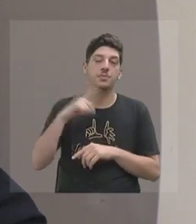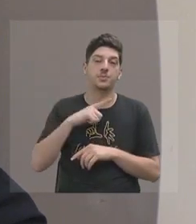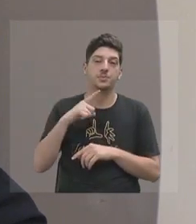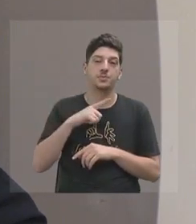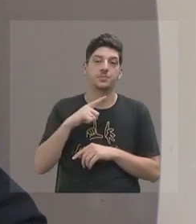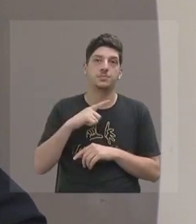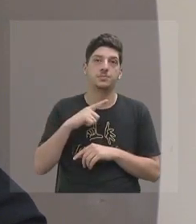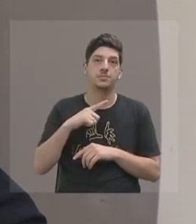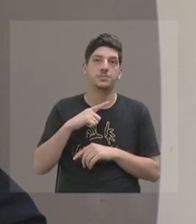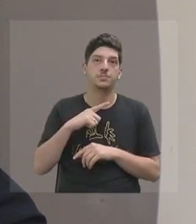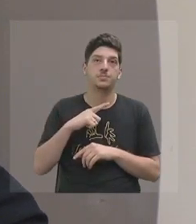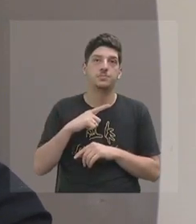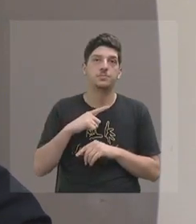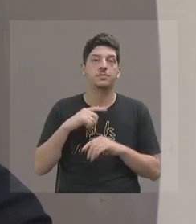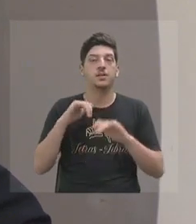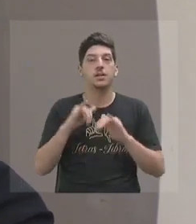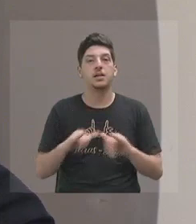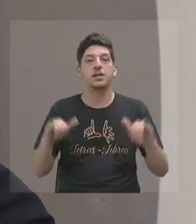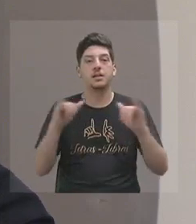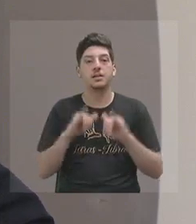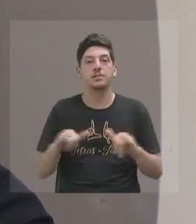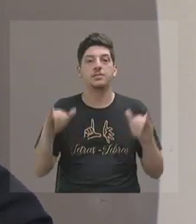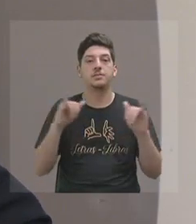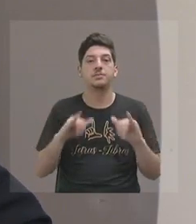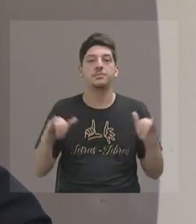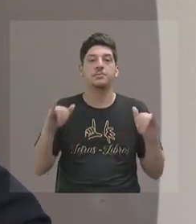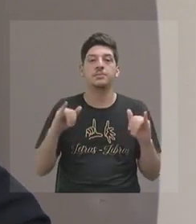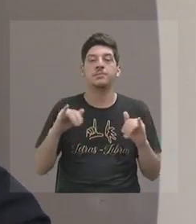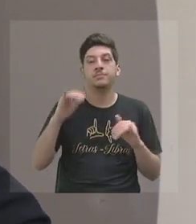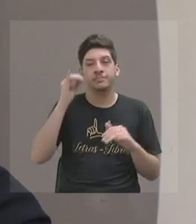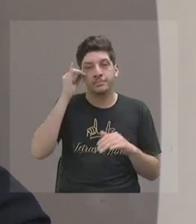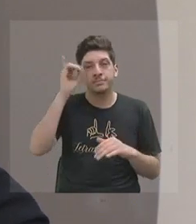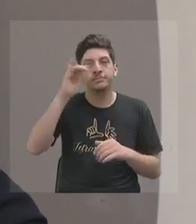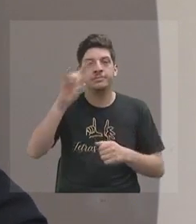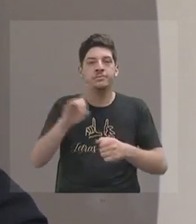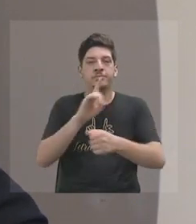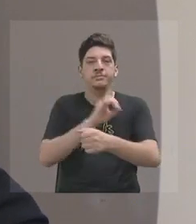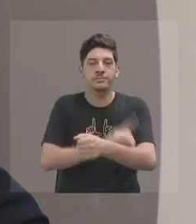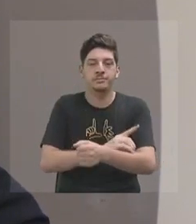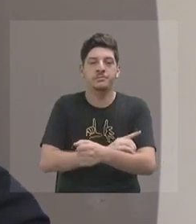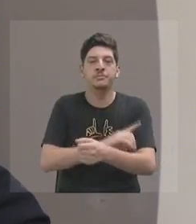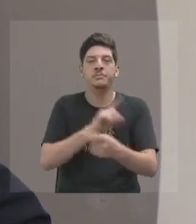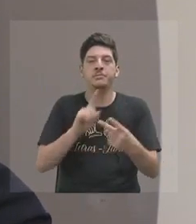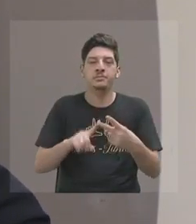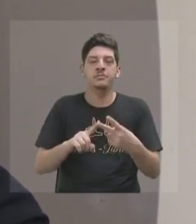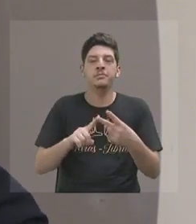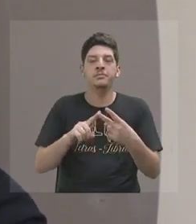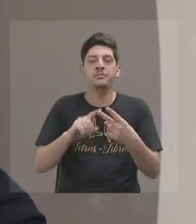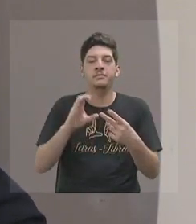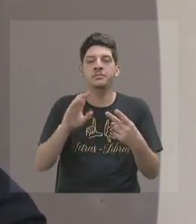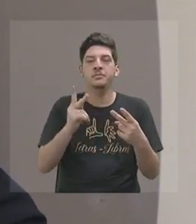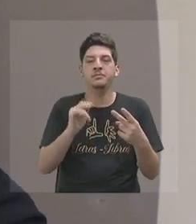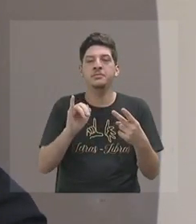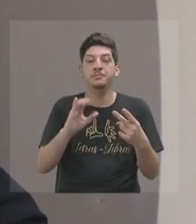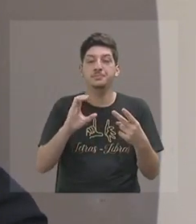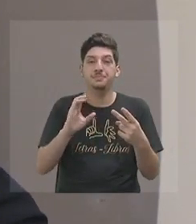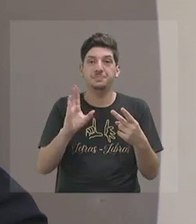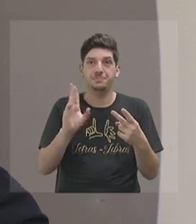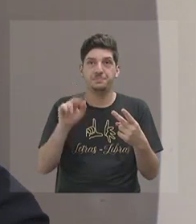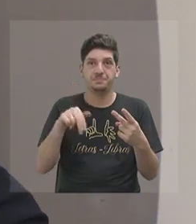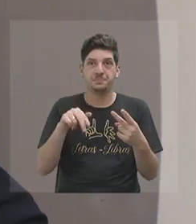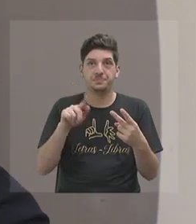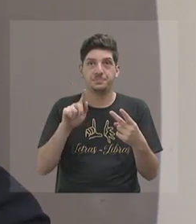campanha para combate à dengue, à chikungunya e zika. E, em maio, a gente, então,